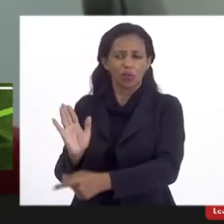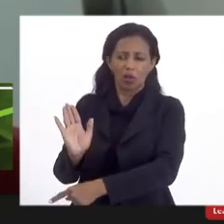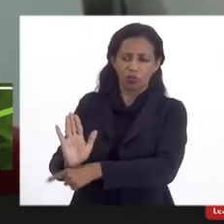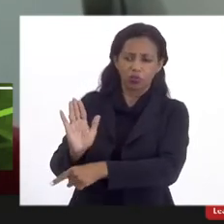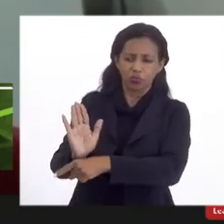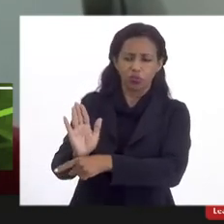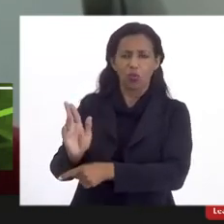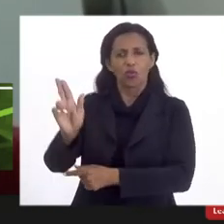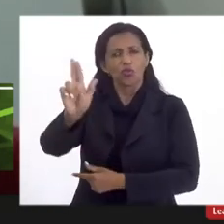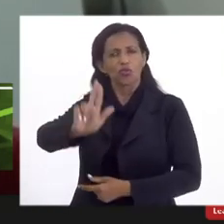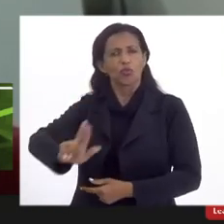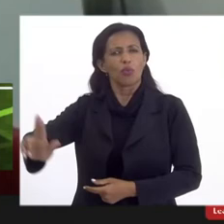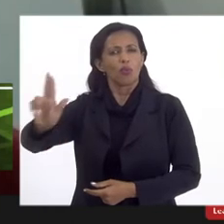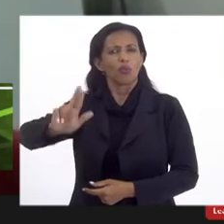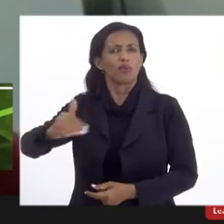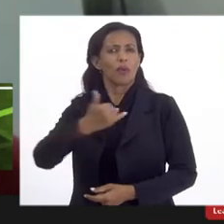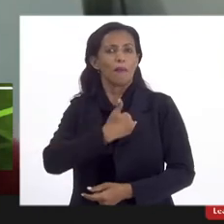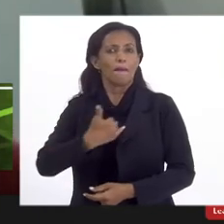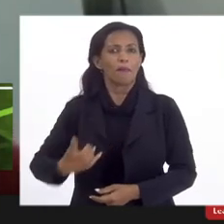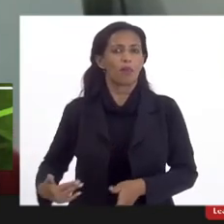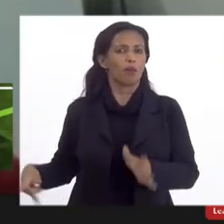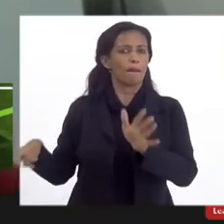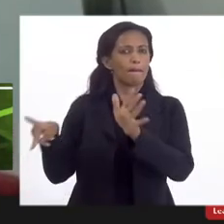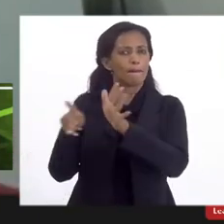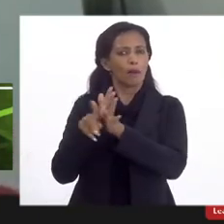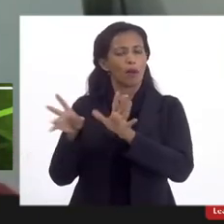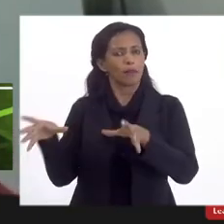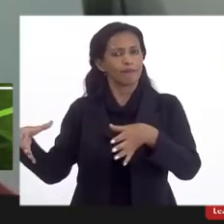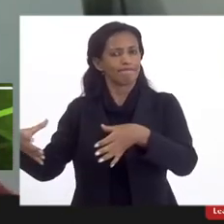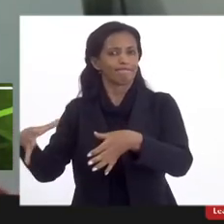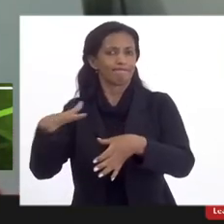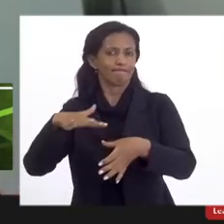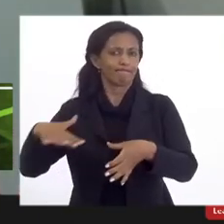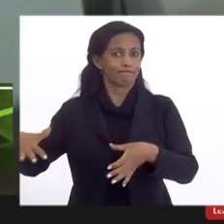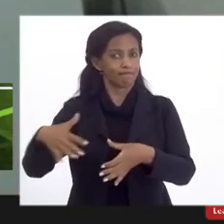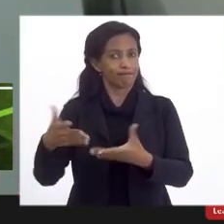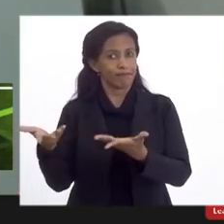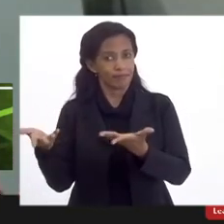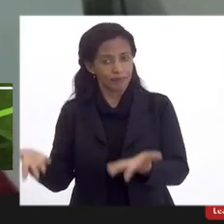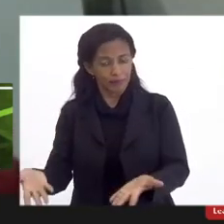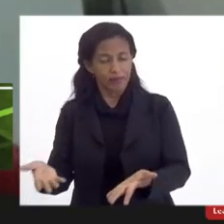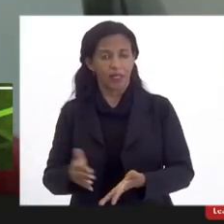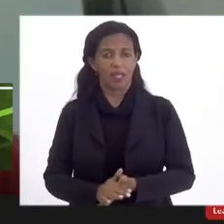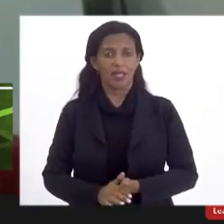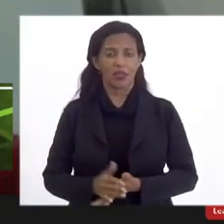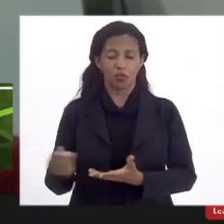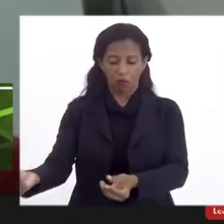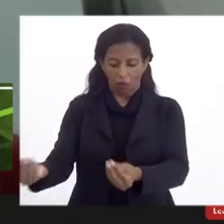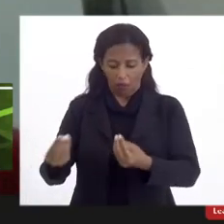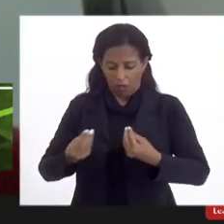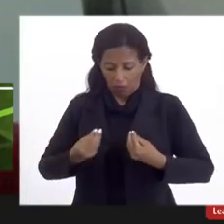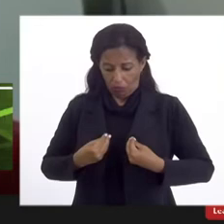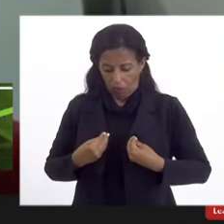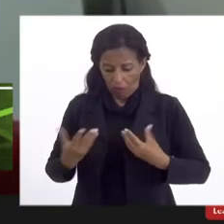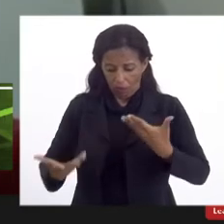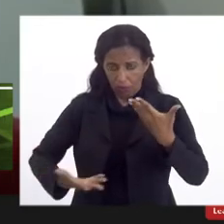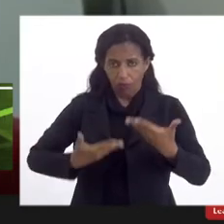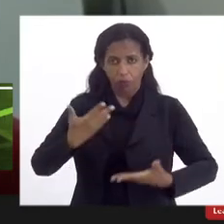universidade pública consolidada. É isso que nos motivou a